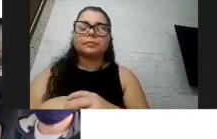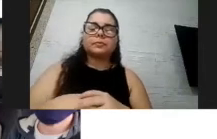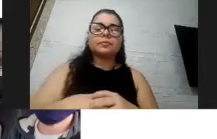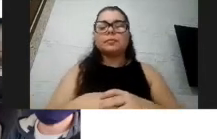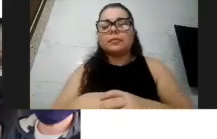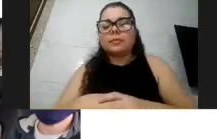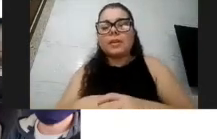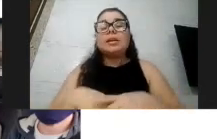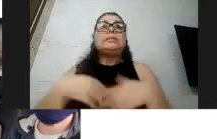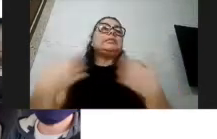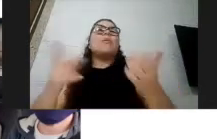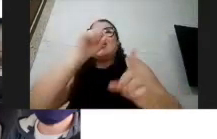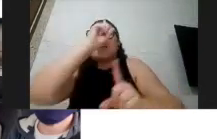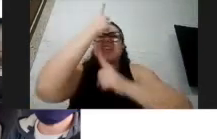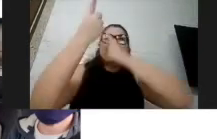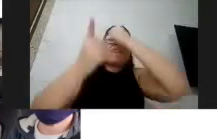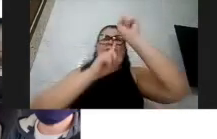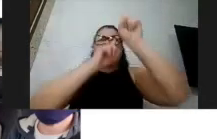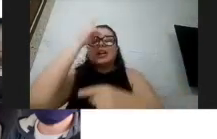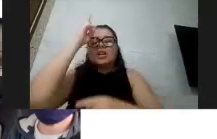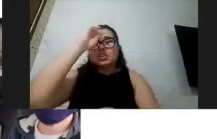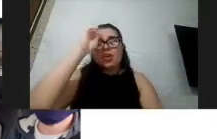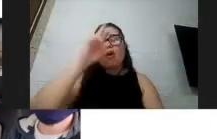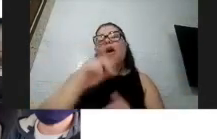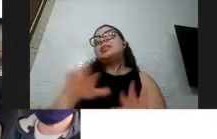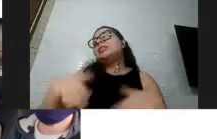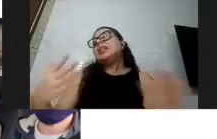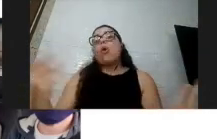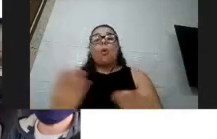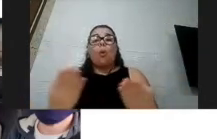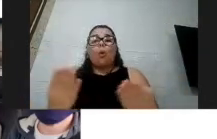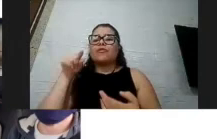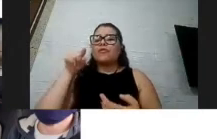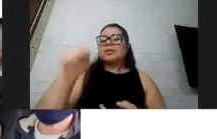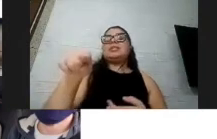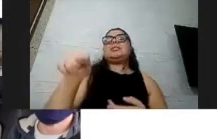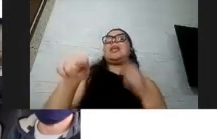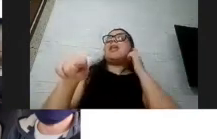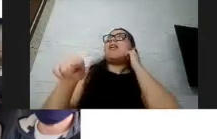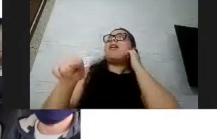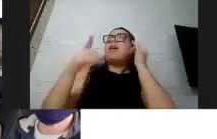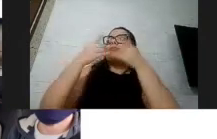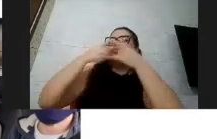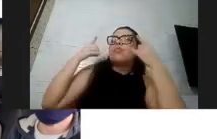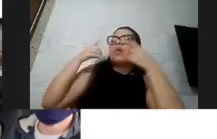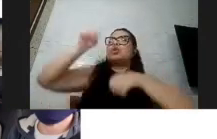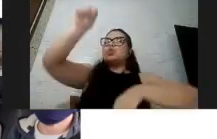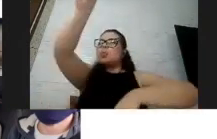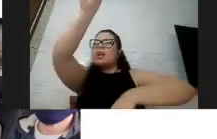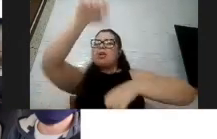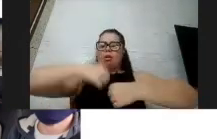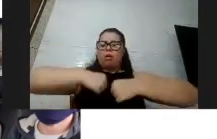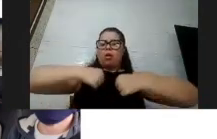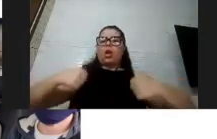então inventar histórias, você, ah, hoje você vai ser o super herói, não, hoje você, eu sou o super herói ou, sei lá, o